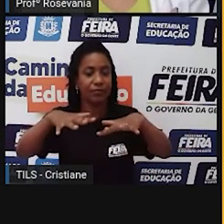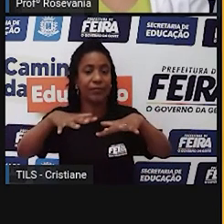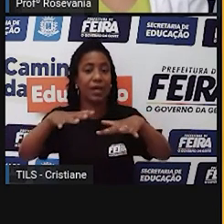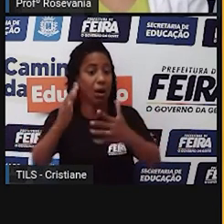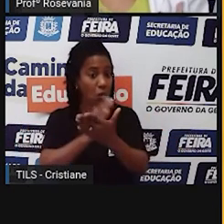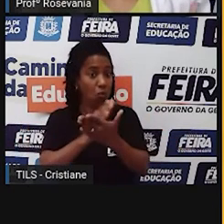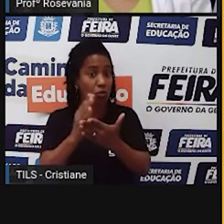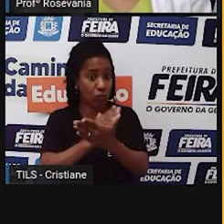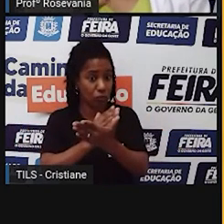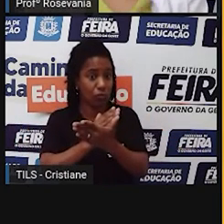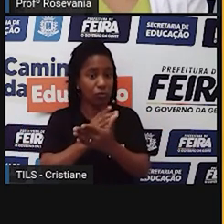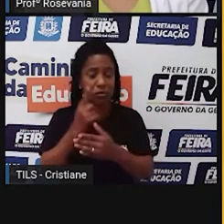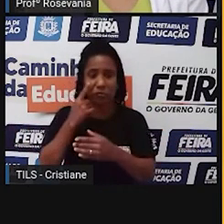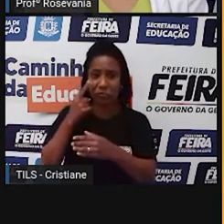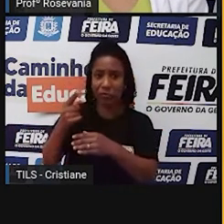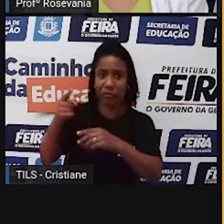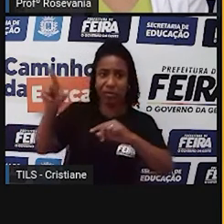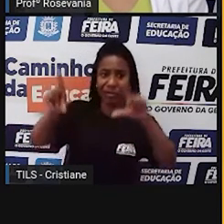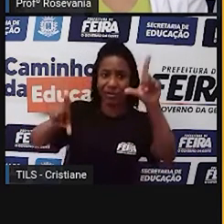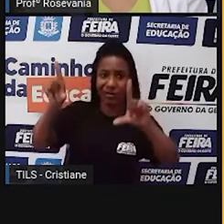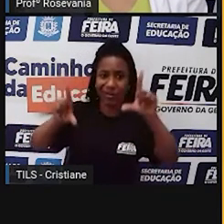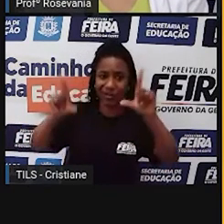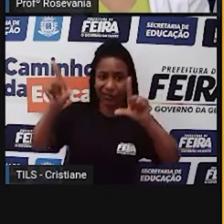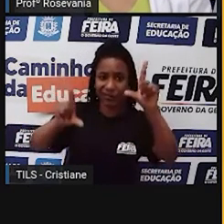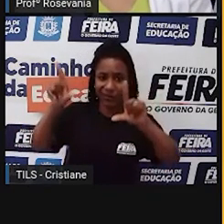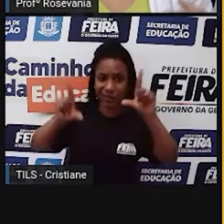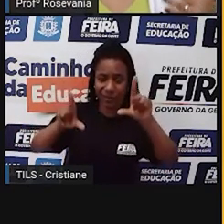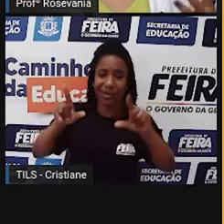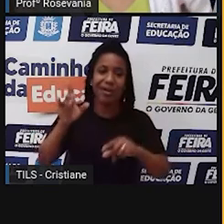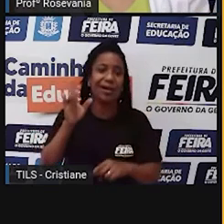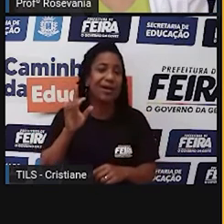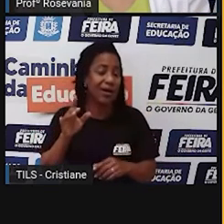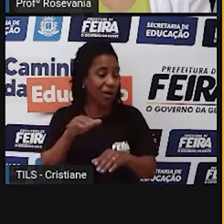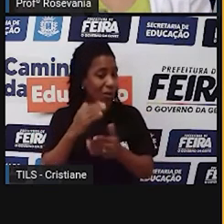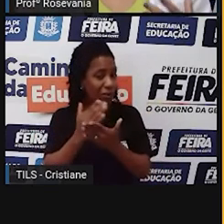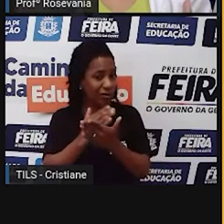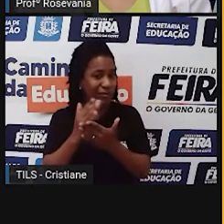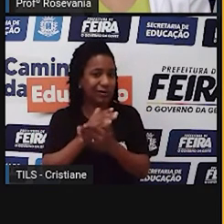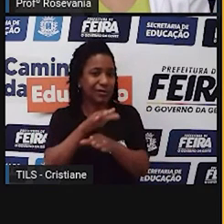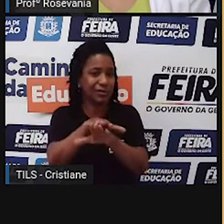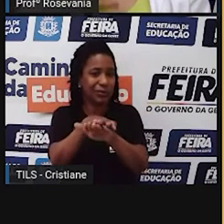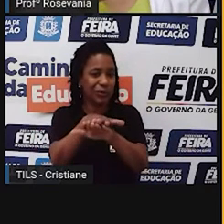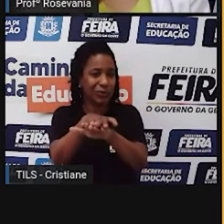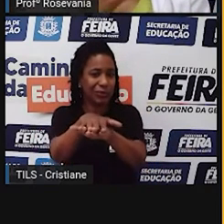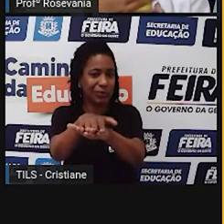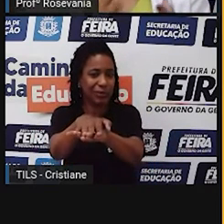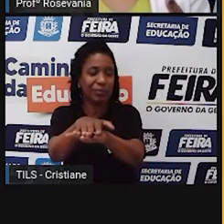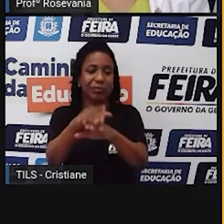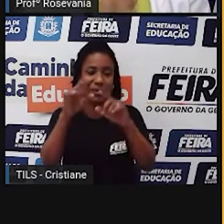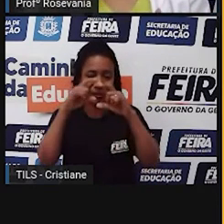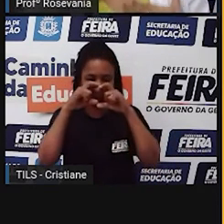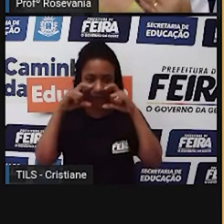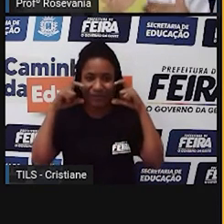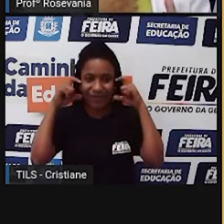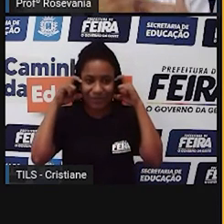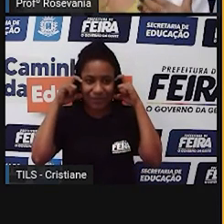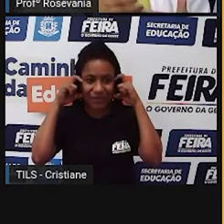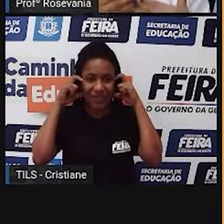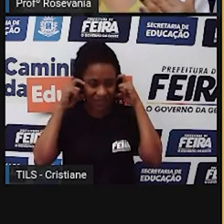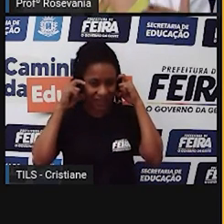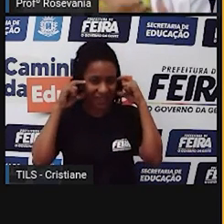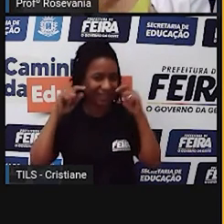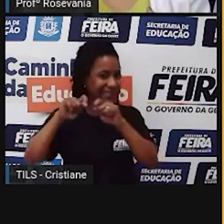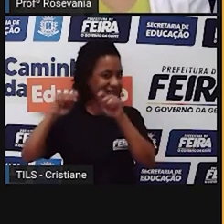presos nas máscaras, né? Já quem está vivendo esse momento agora de covid. E aí o descarte das máscaras com os elásticos, estão